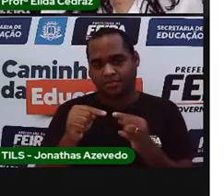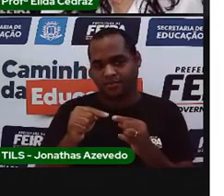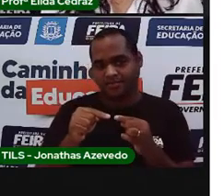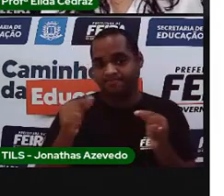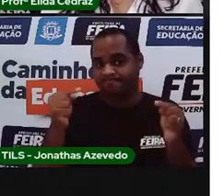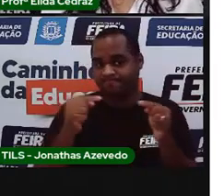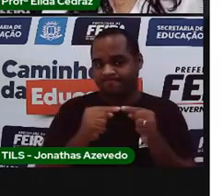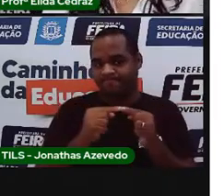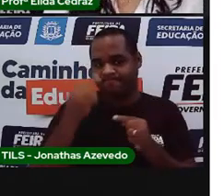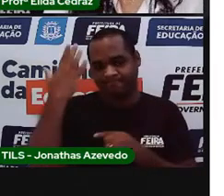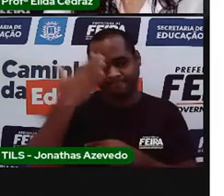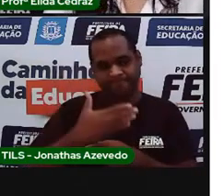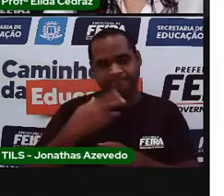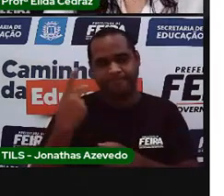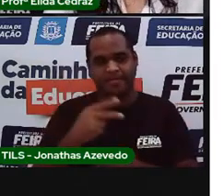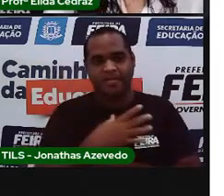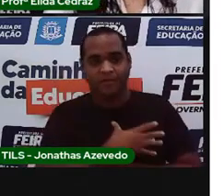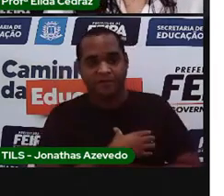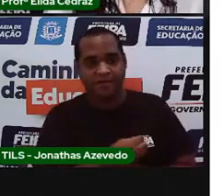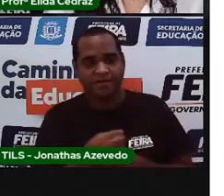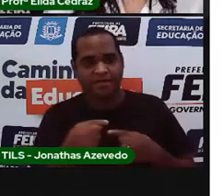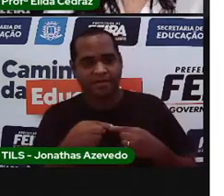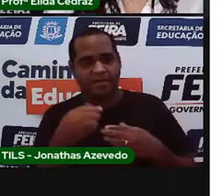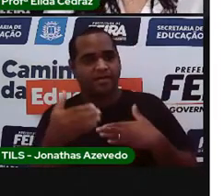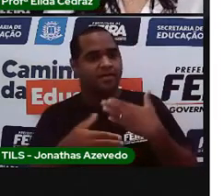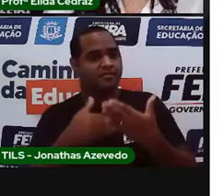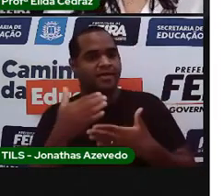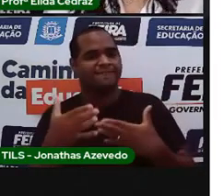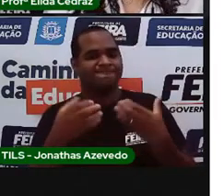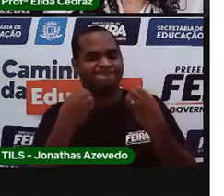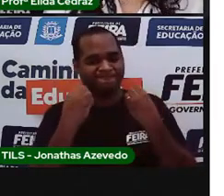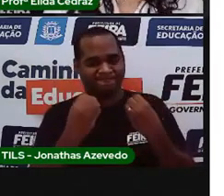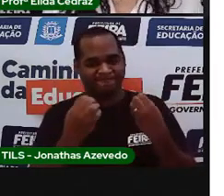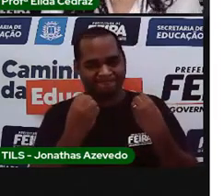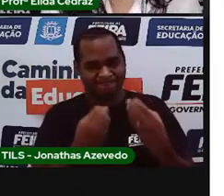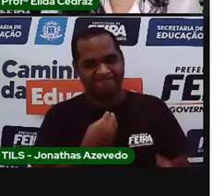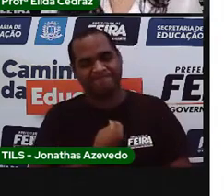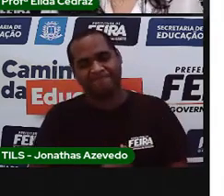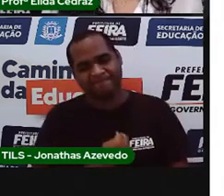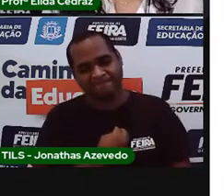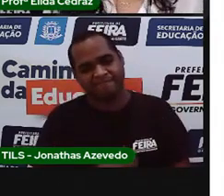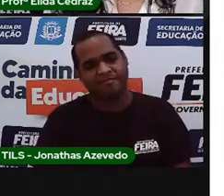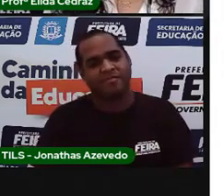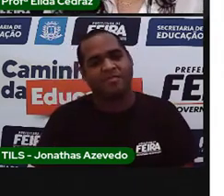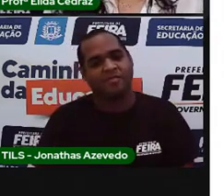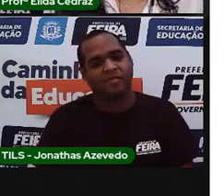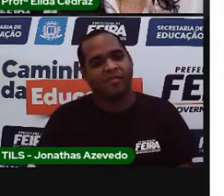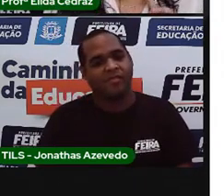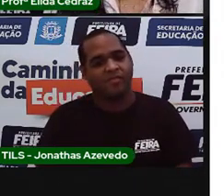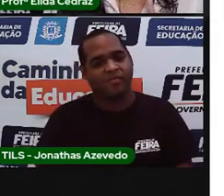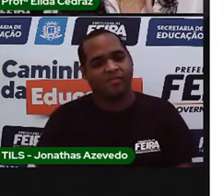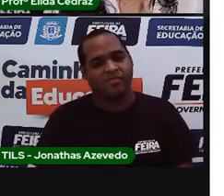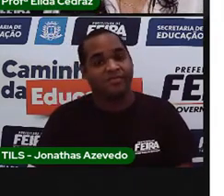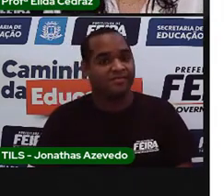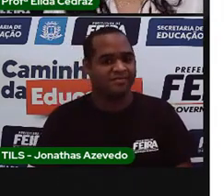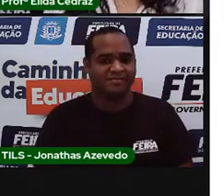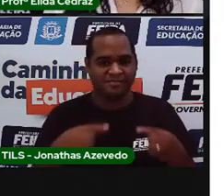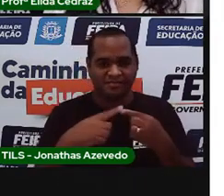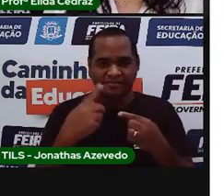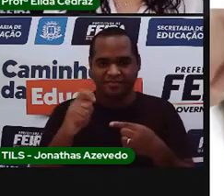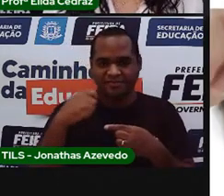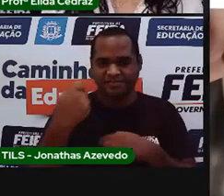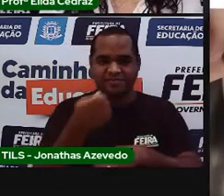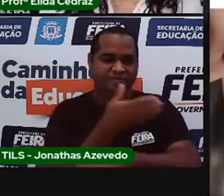filho ou a filha passou por mais uma fase importante da vida. Isso é costume.